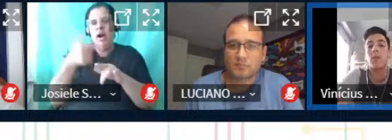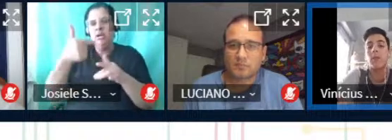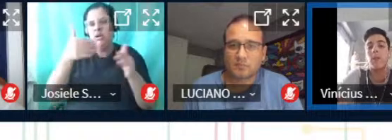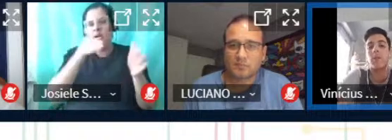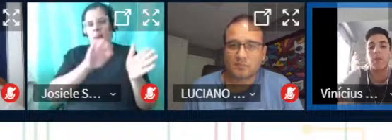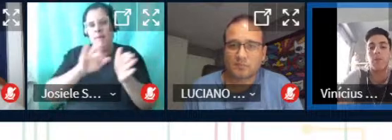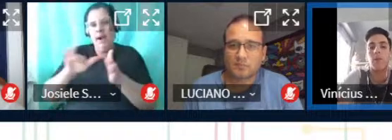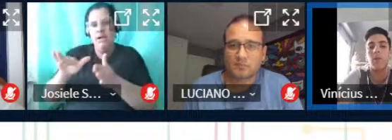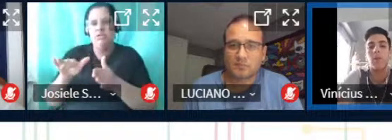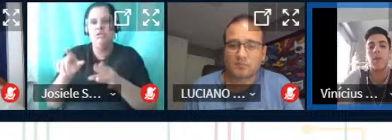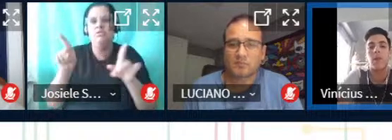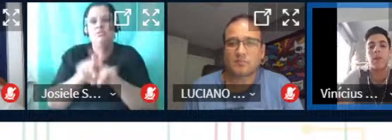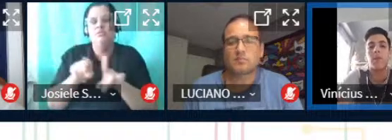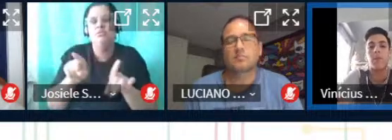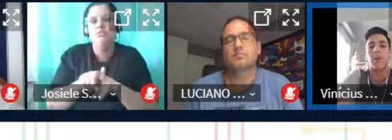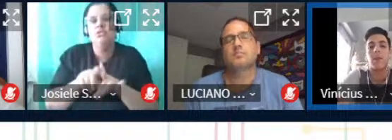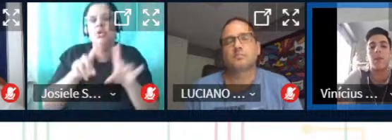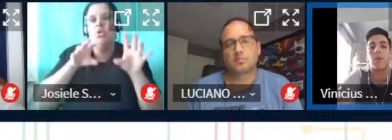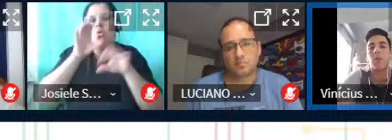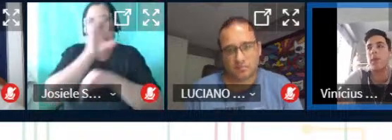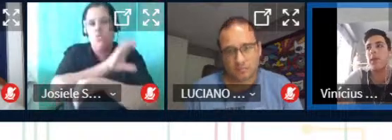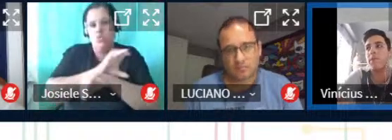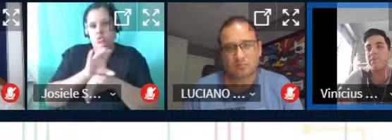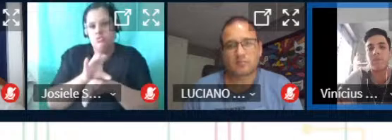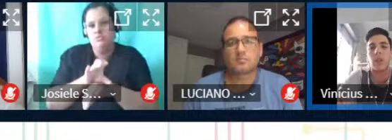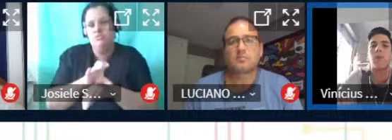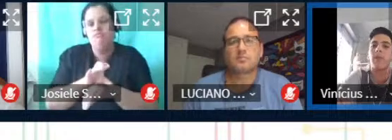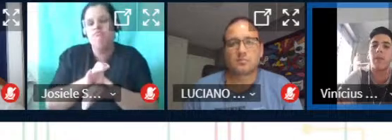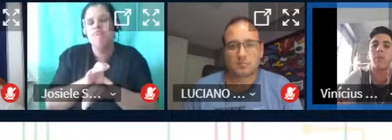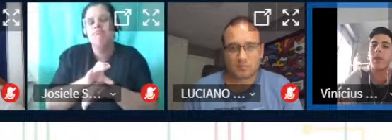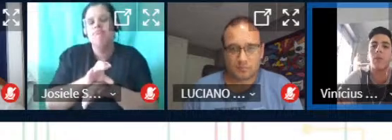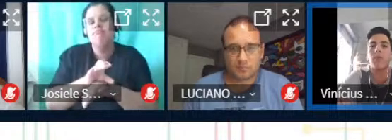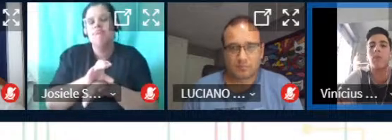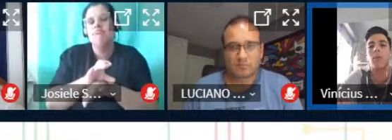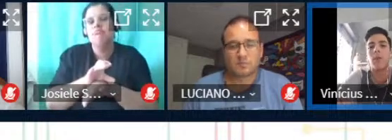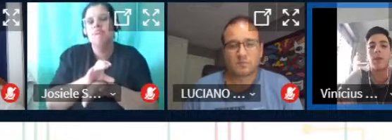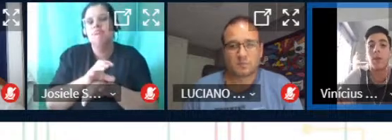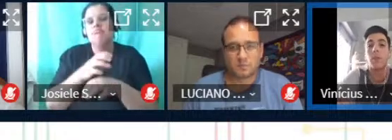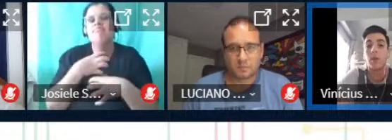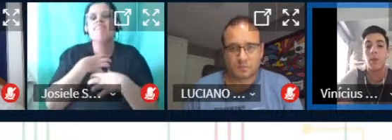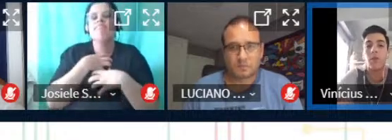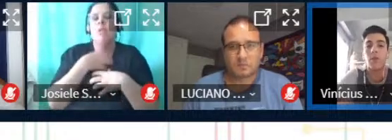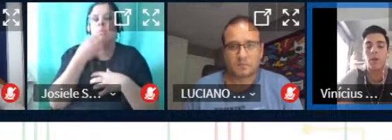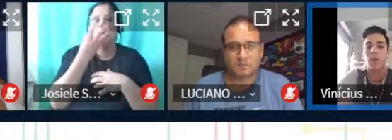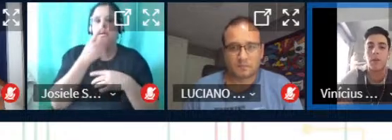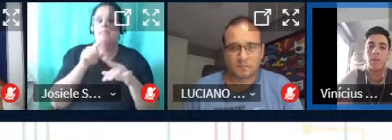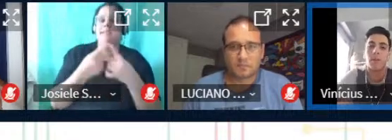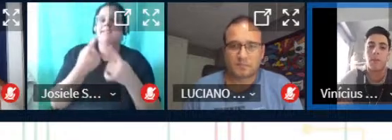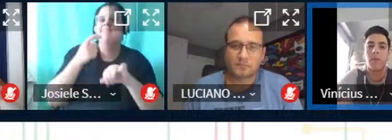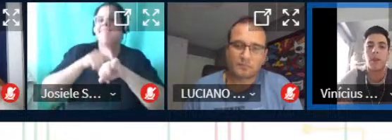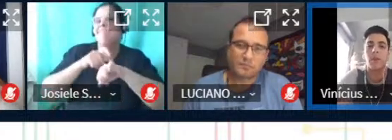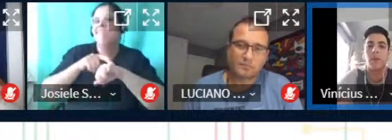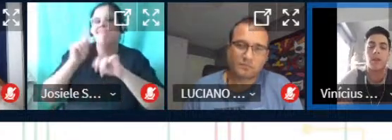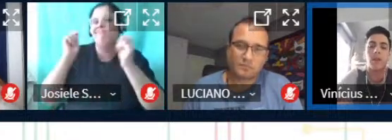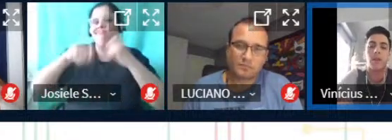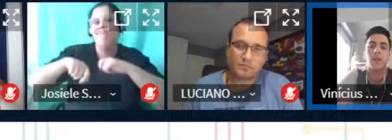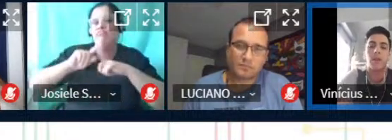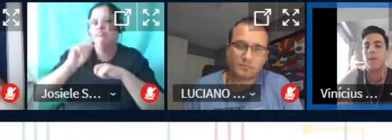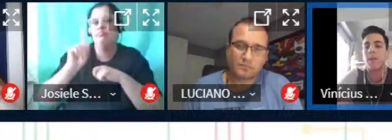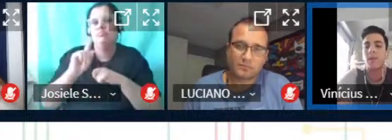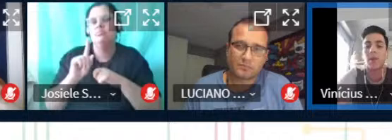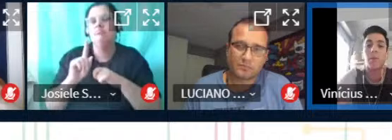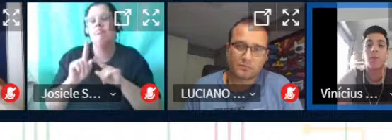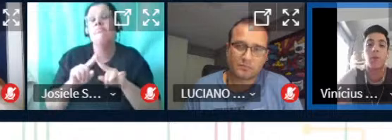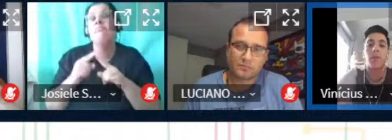de de arduino também para o pessoal e se familiarizando só que o tempo não não permitiu mas fica